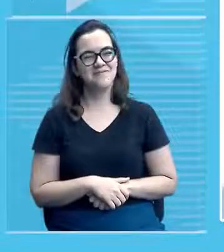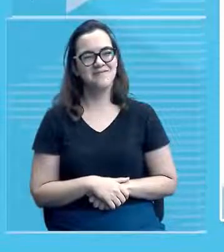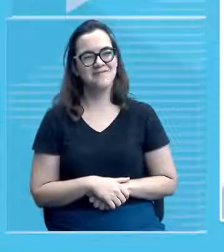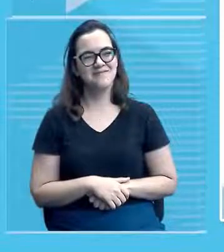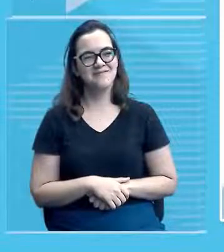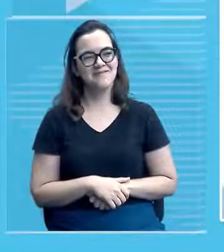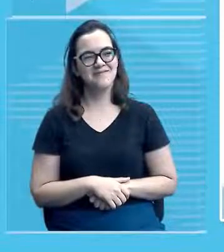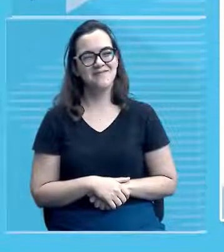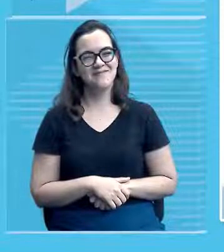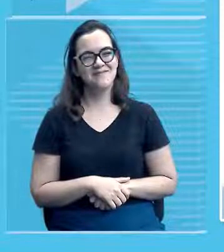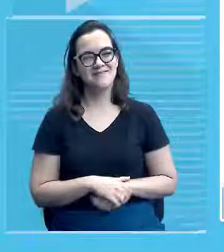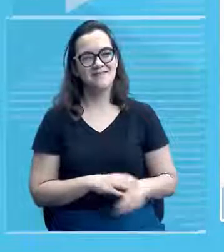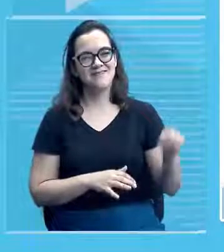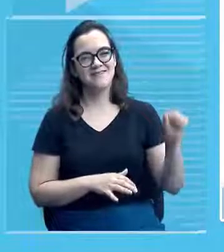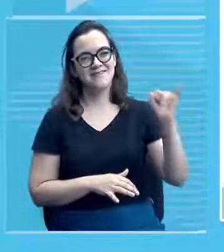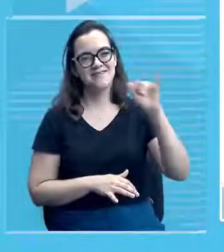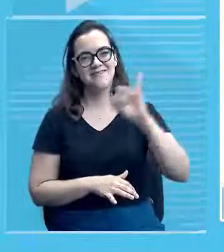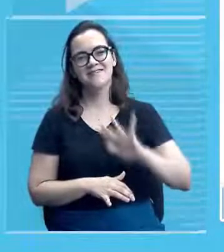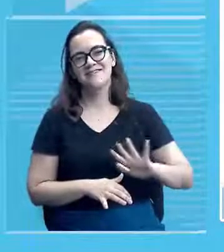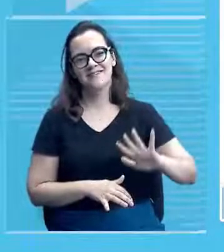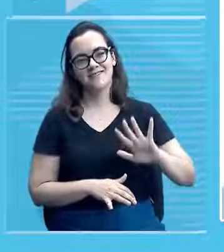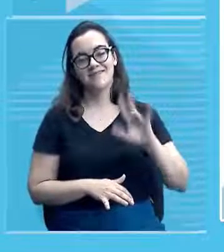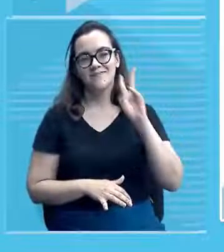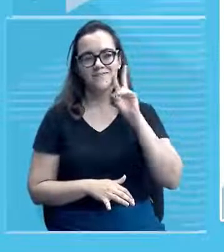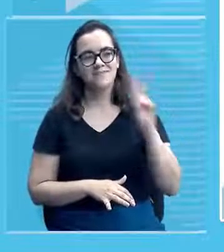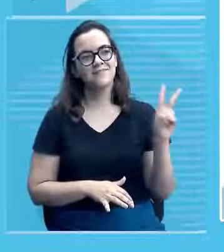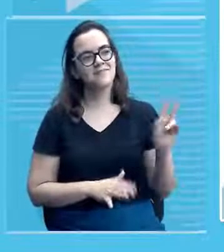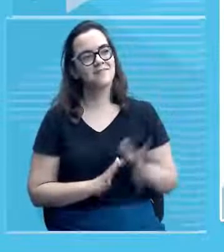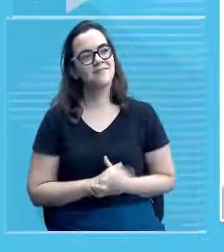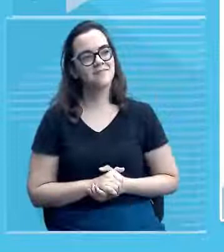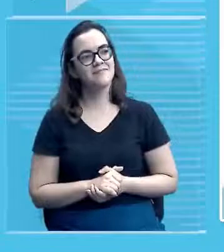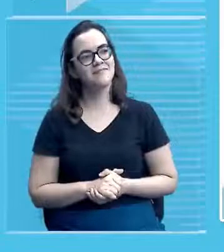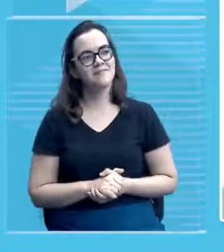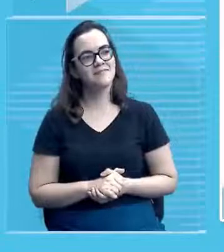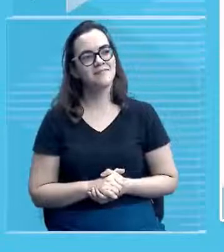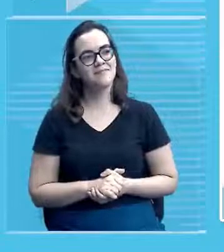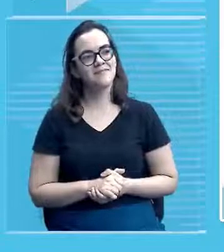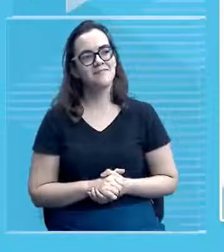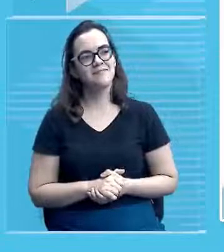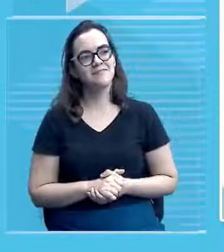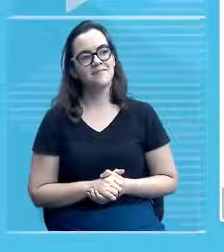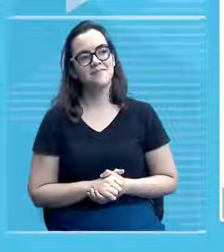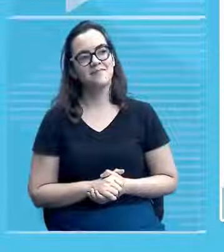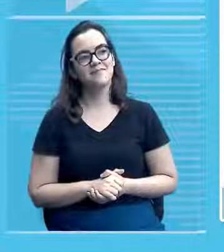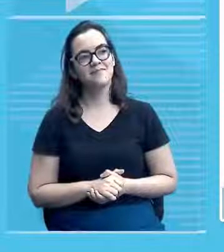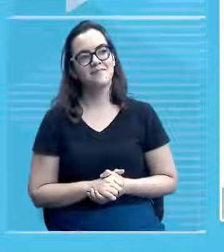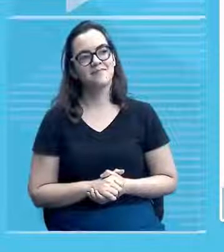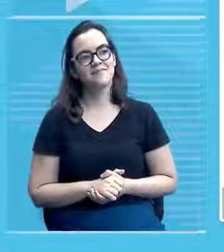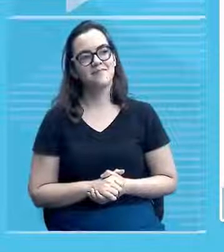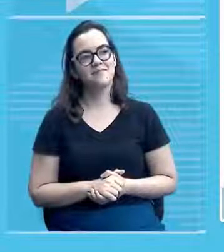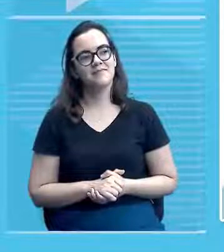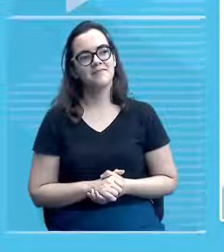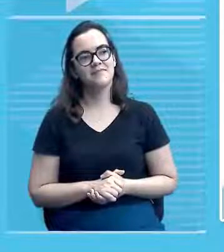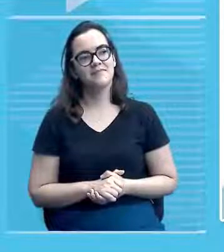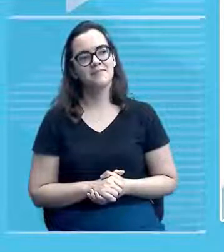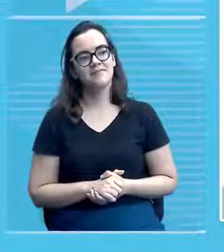da arquitetura dessas igrejas olha só né? ou seja igrejas né?